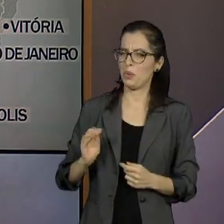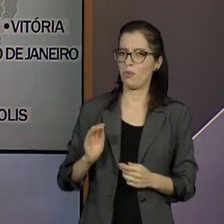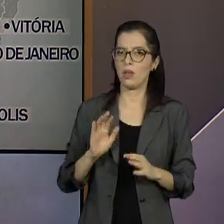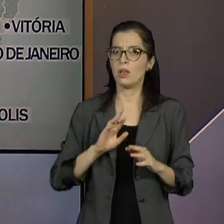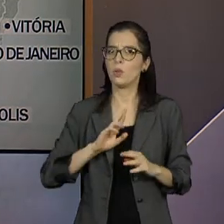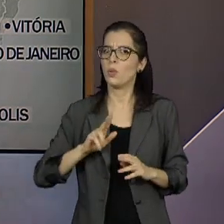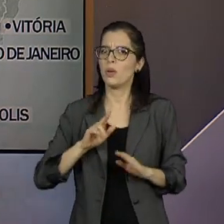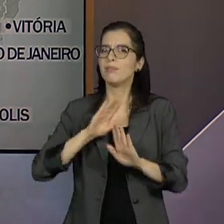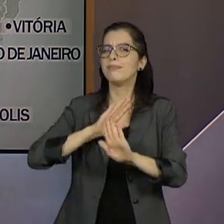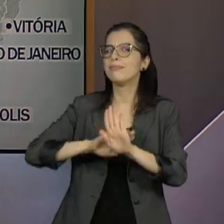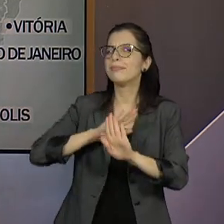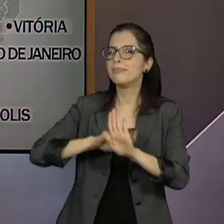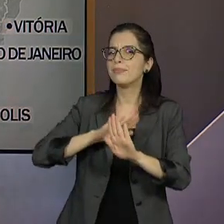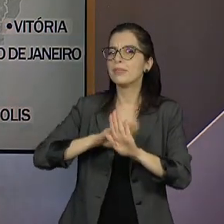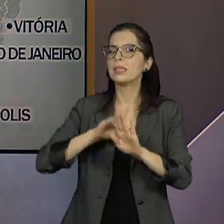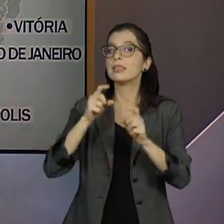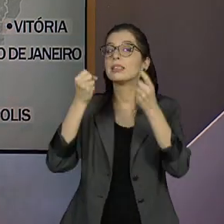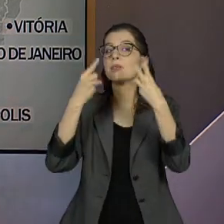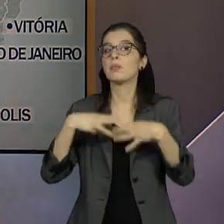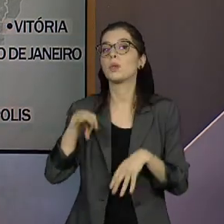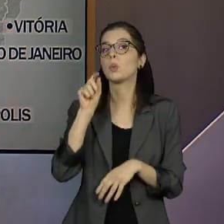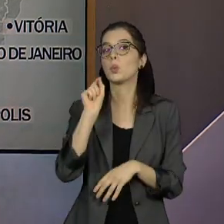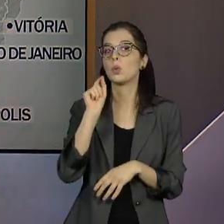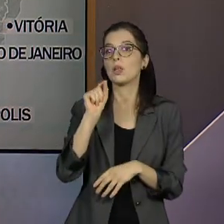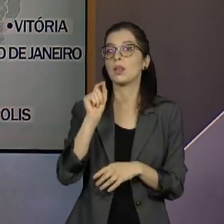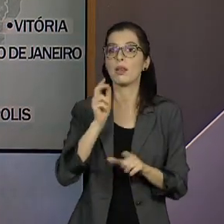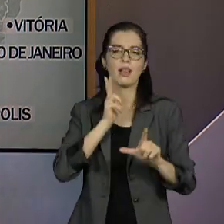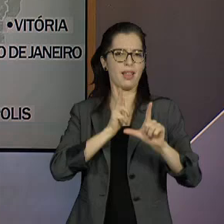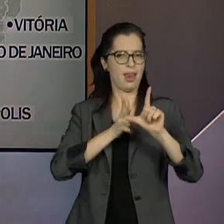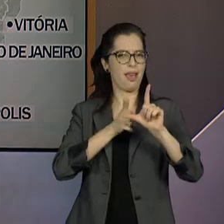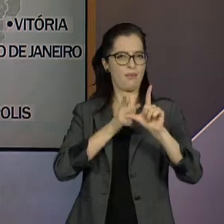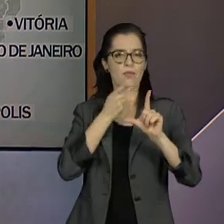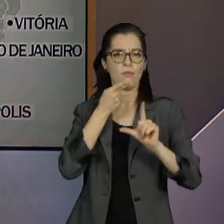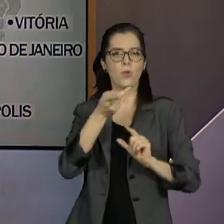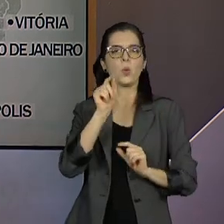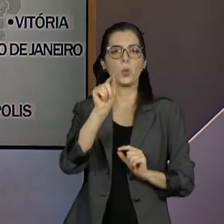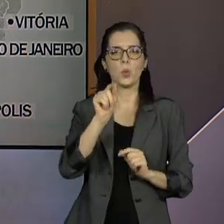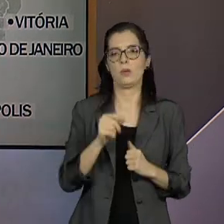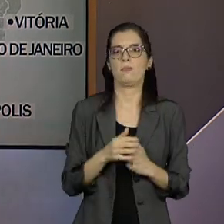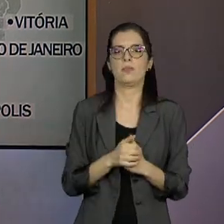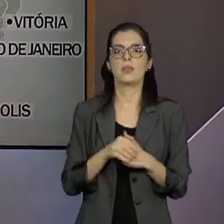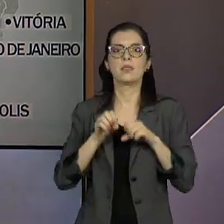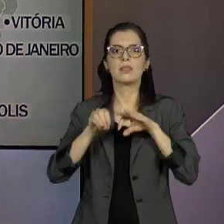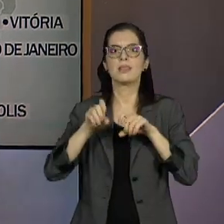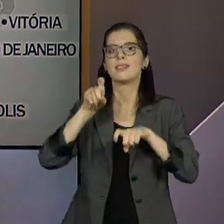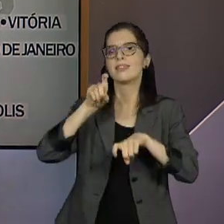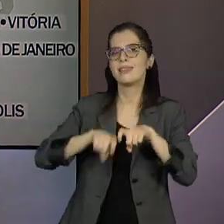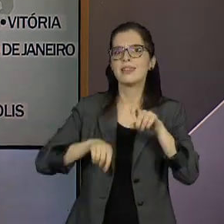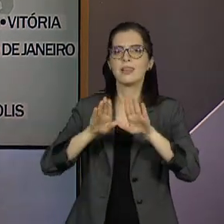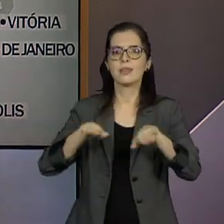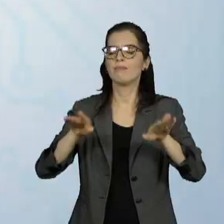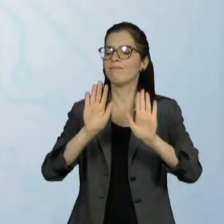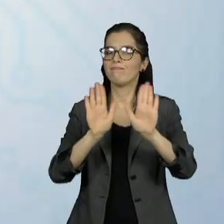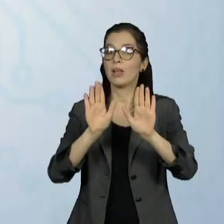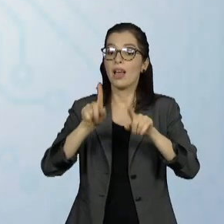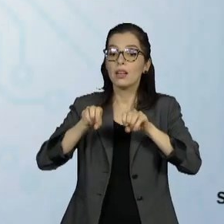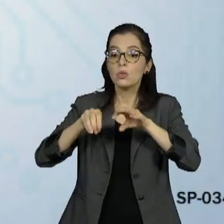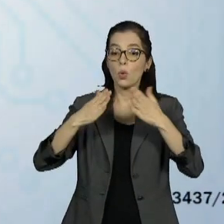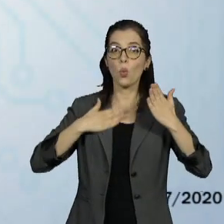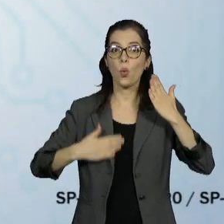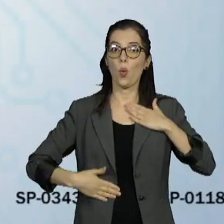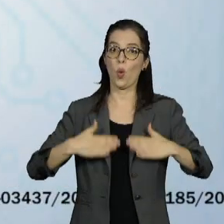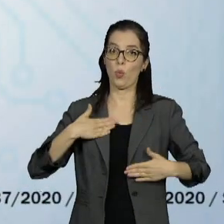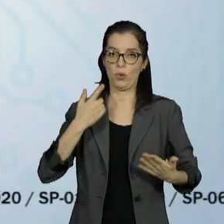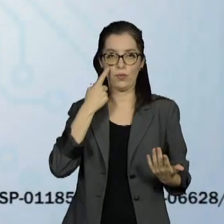presidente trouxe para a live dele, semanal, essa questão que estava colocada lá no Rio. E vamos agora conferir a situação em São Paulo, a maior